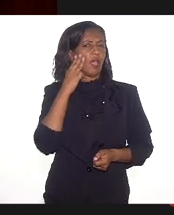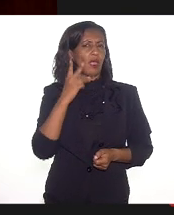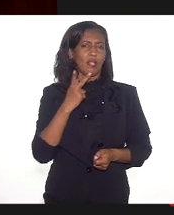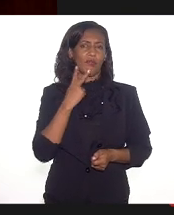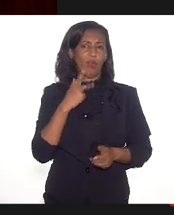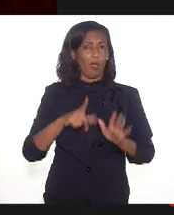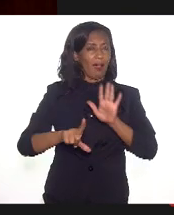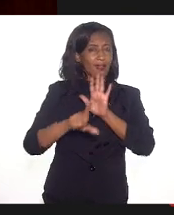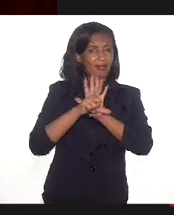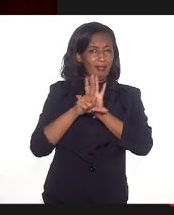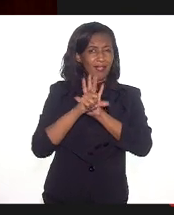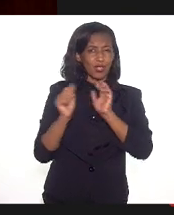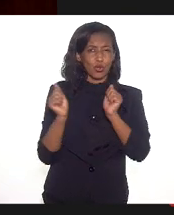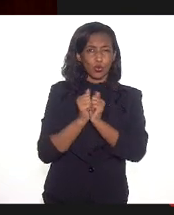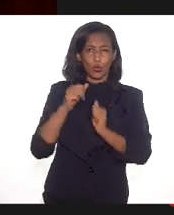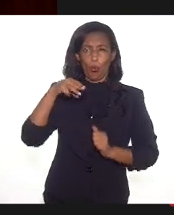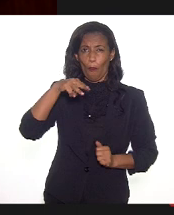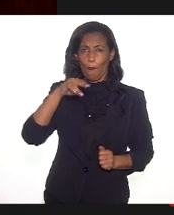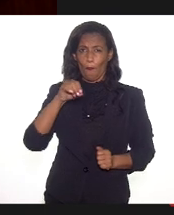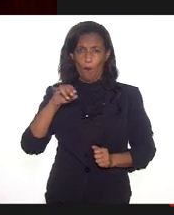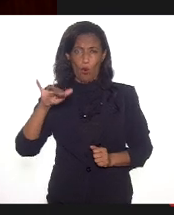lei junto com o Mônica,